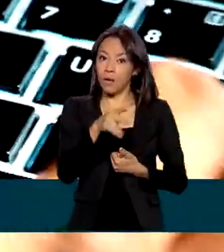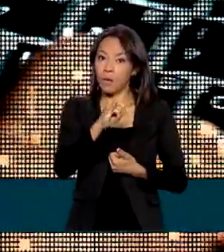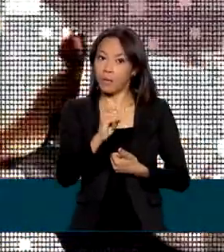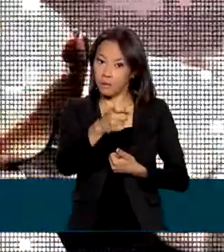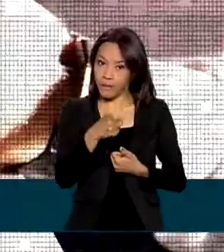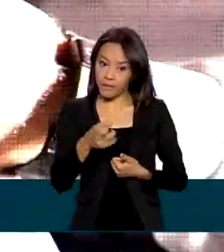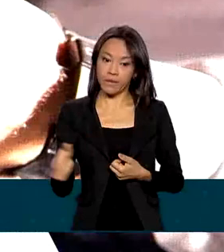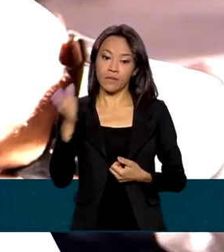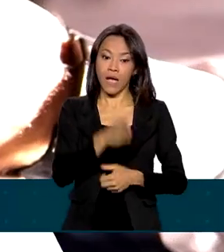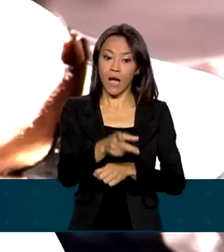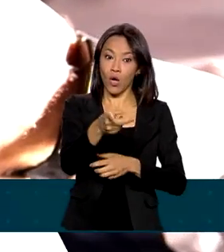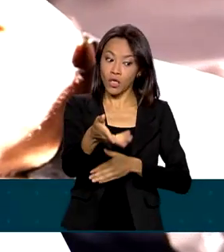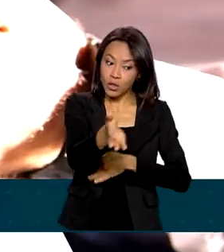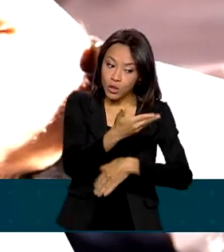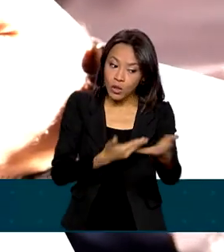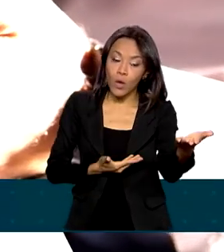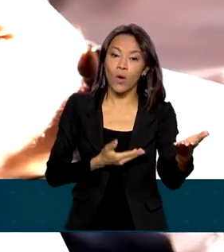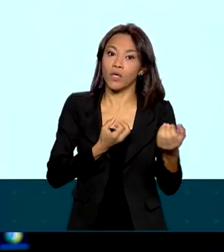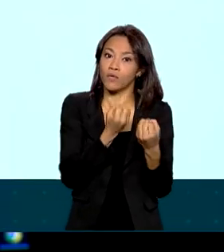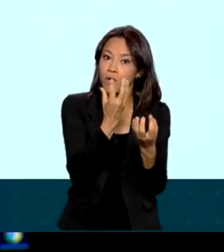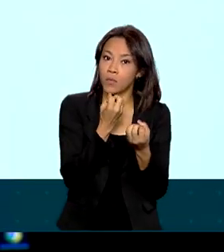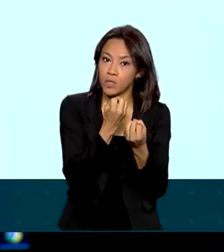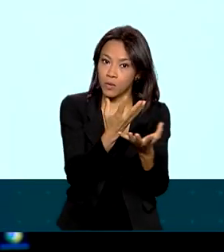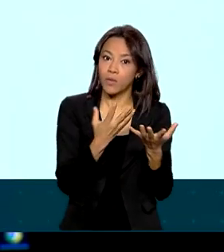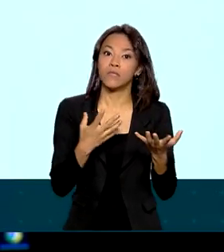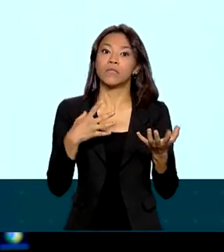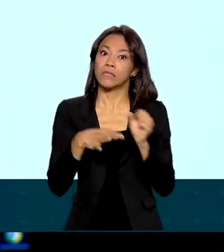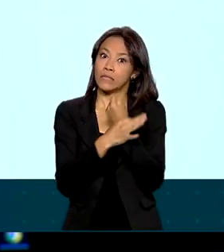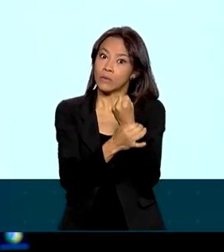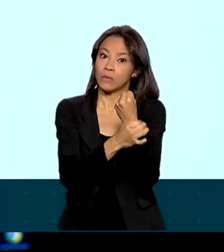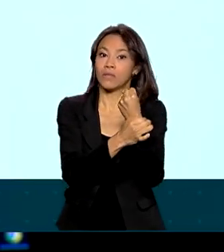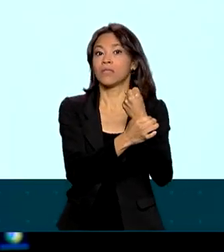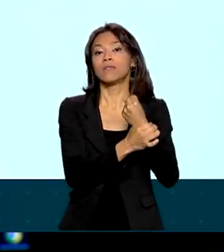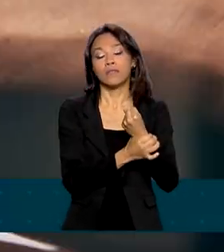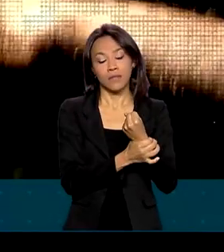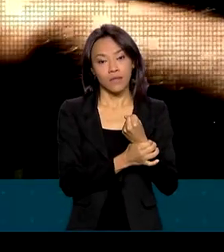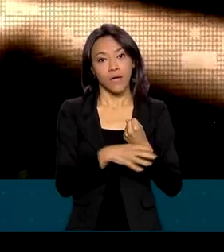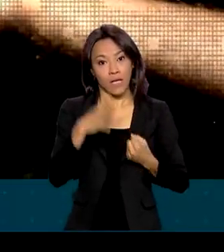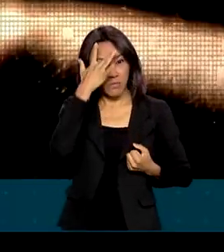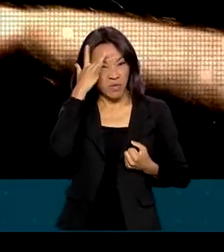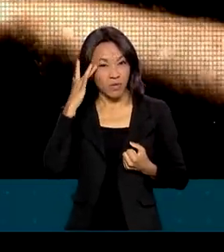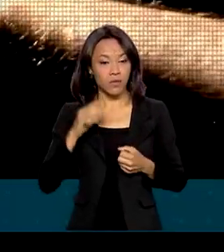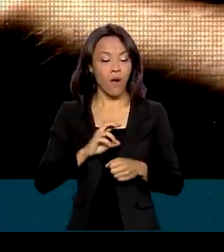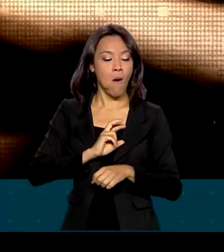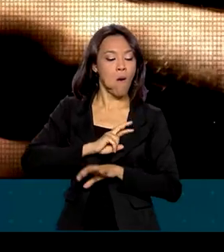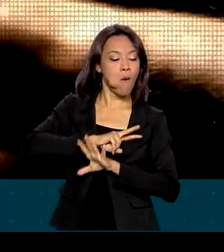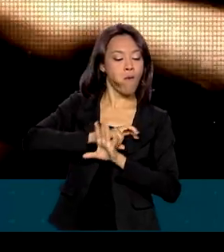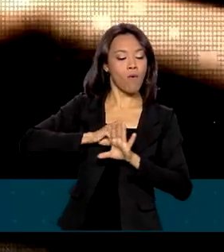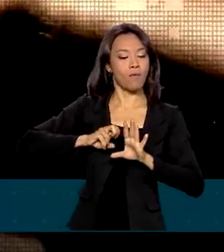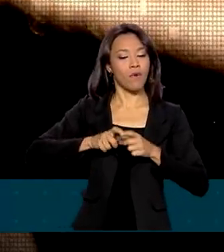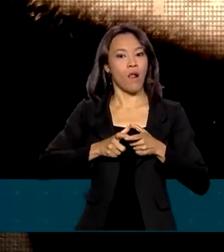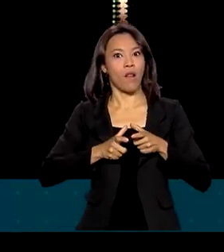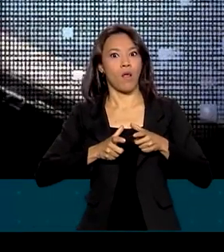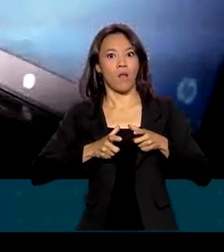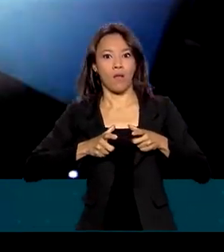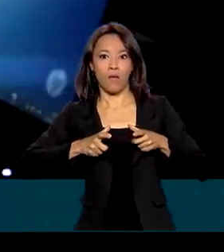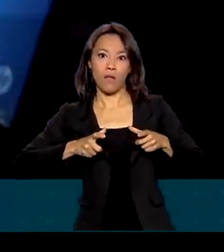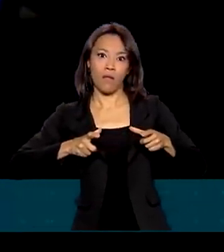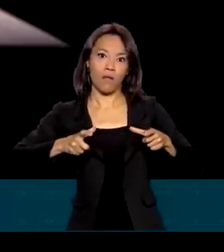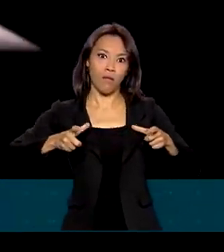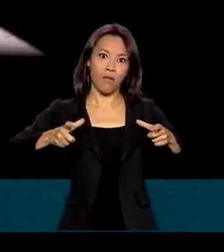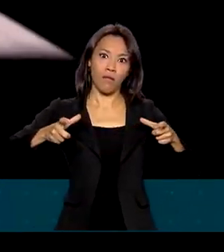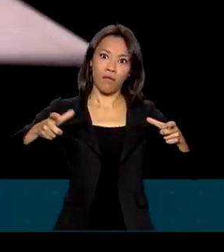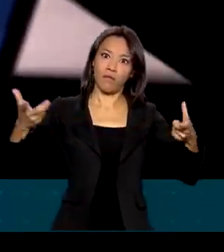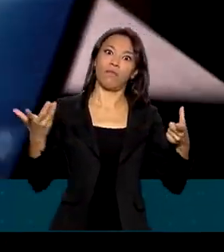troca de informação digital demanda investimento em segurança e proteção. Os criminosos virtuais crescem na mesma proporção do